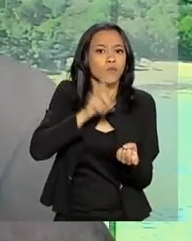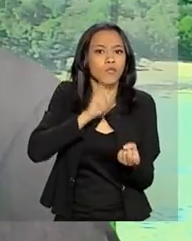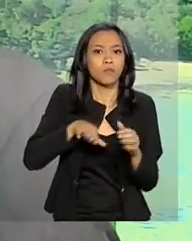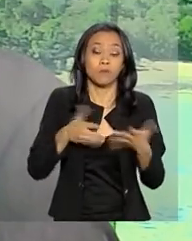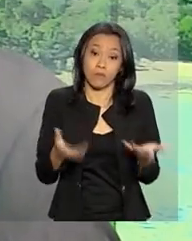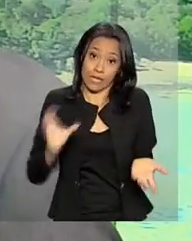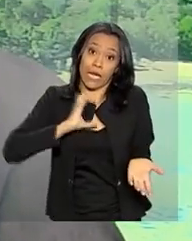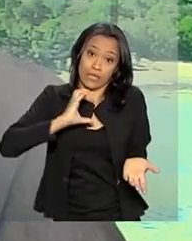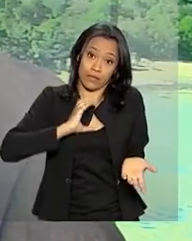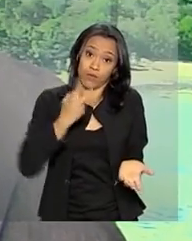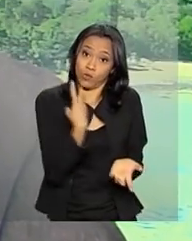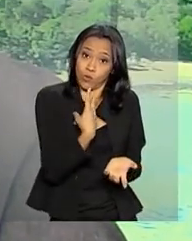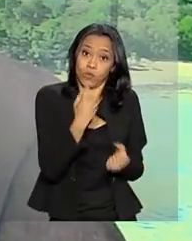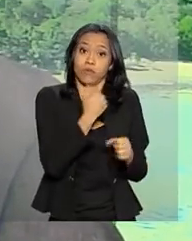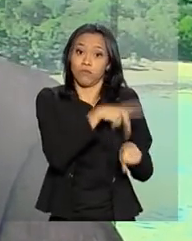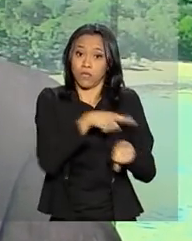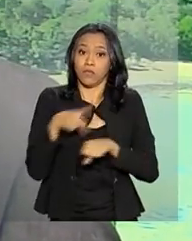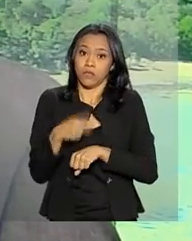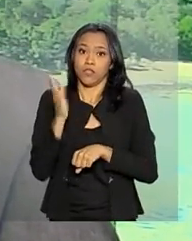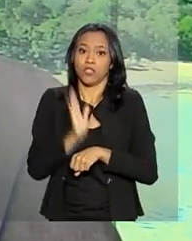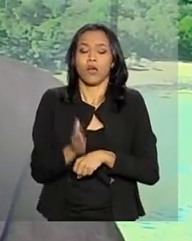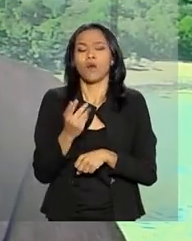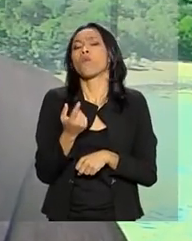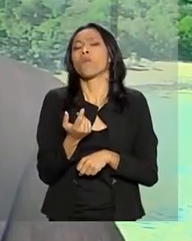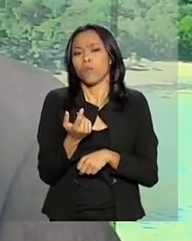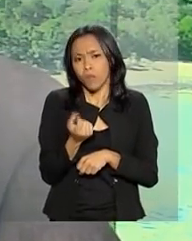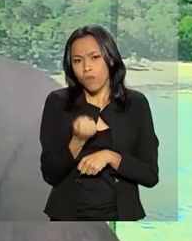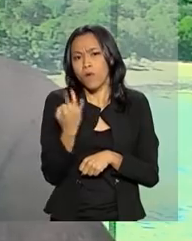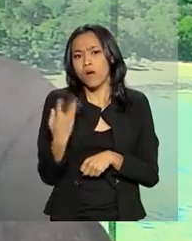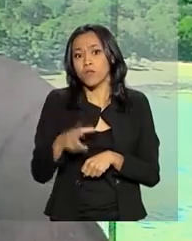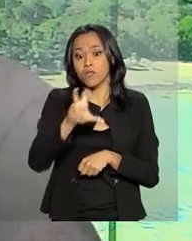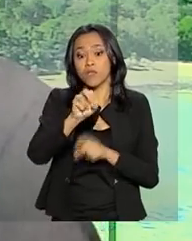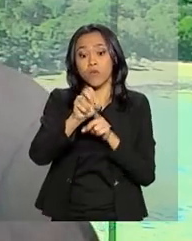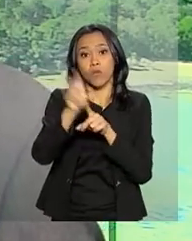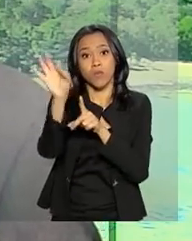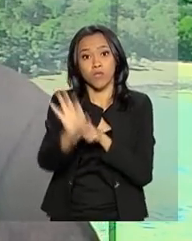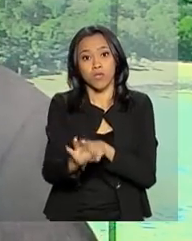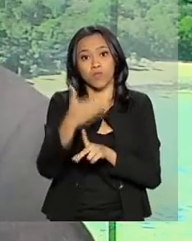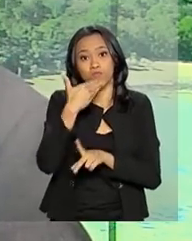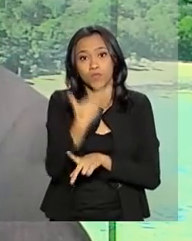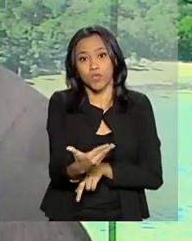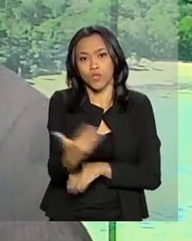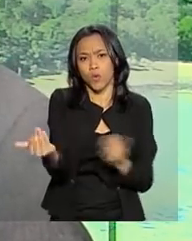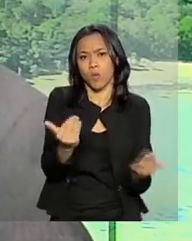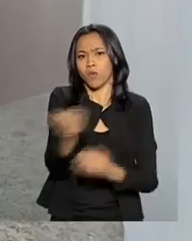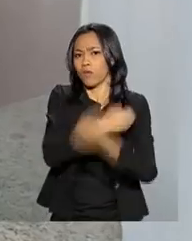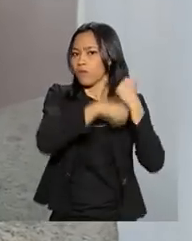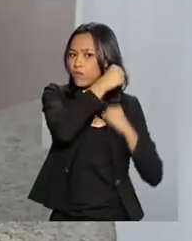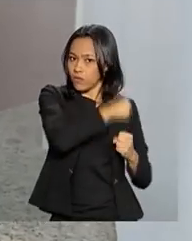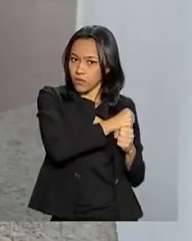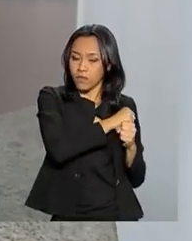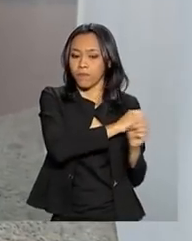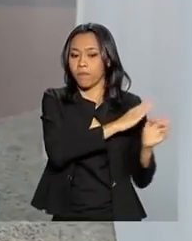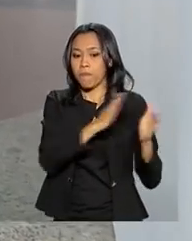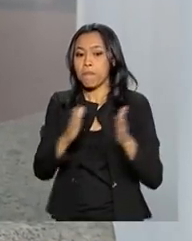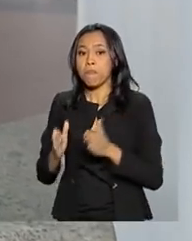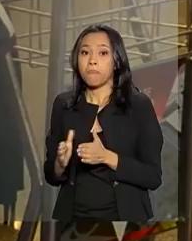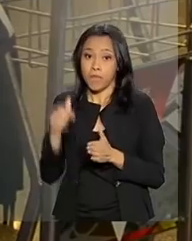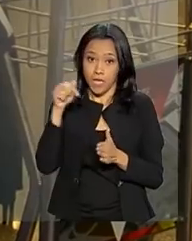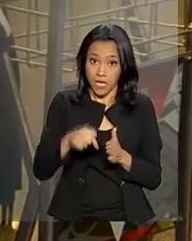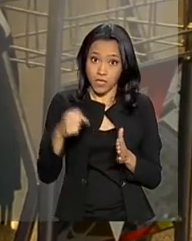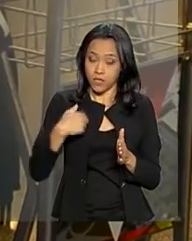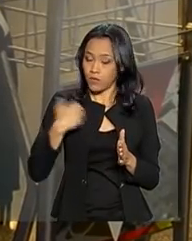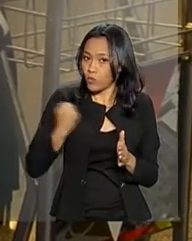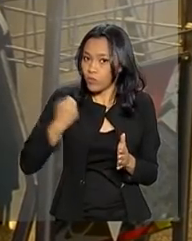Canadá, que o aumento de visto já chegou a 50% em relação ao ano anterior. Esse aumento no número de